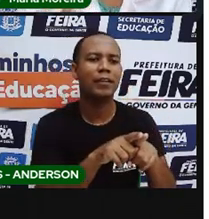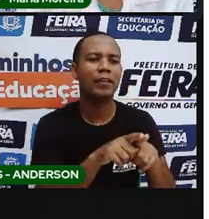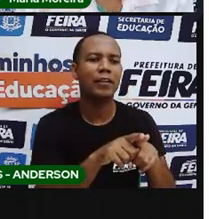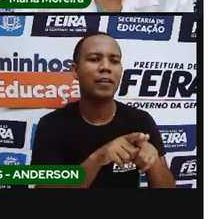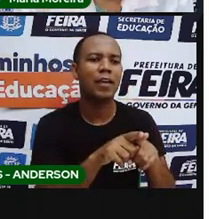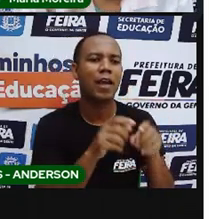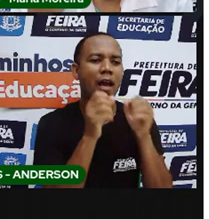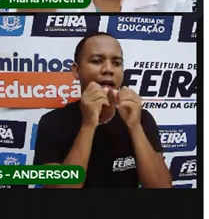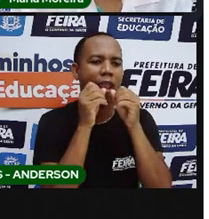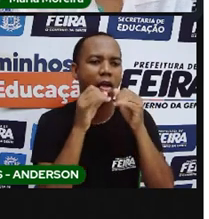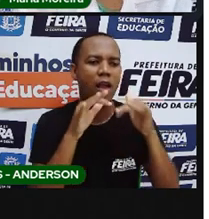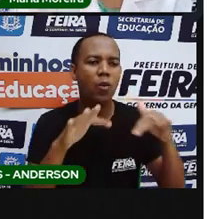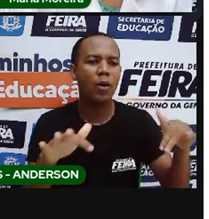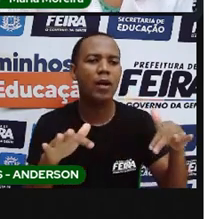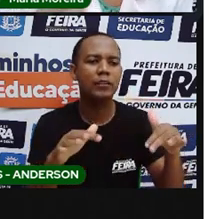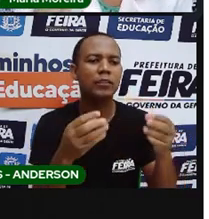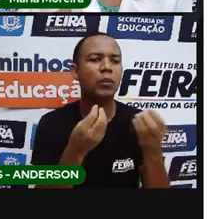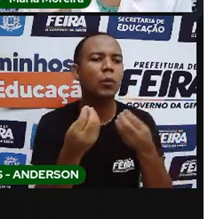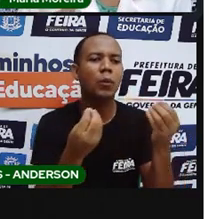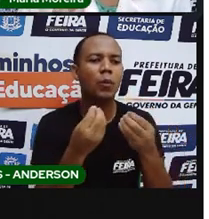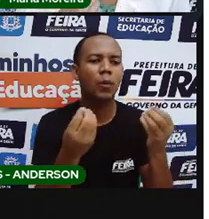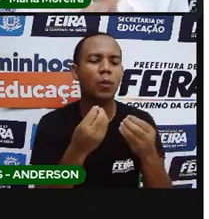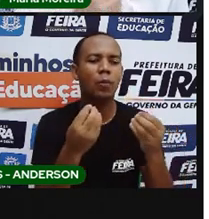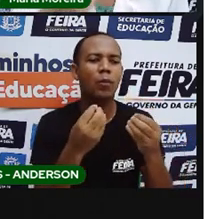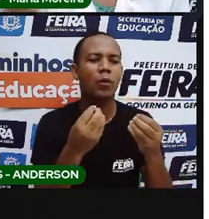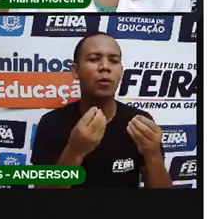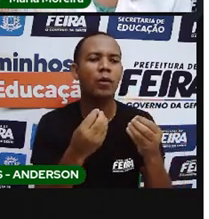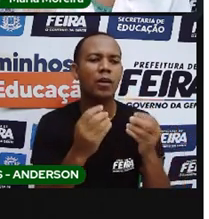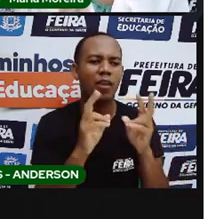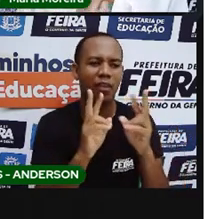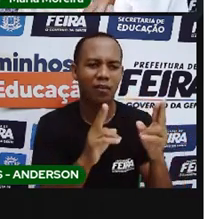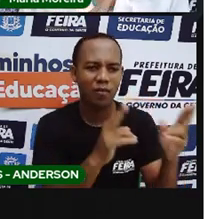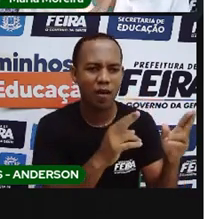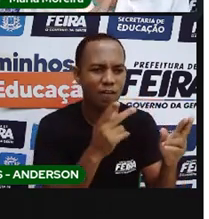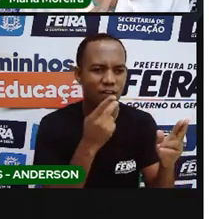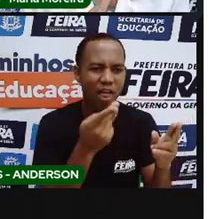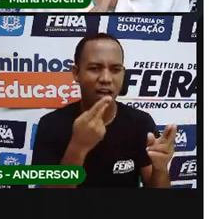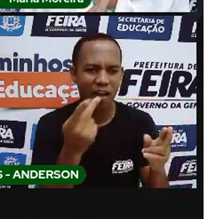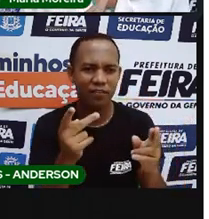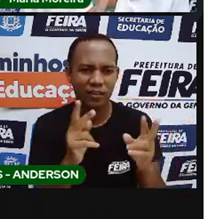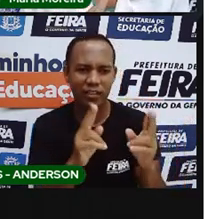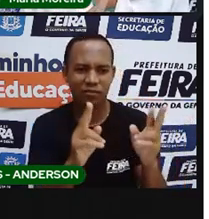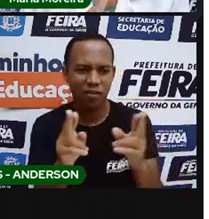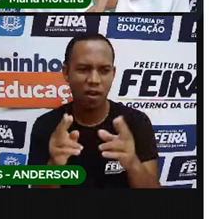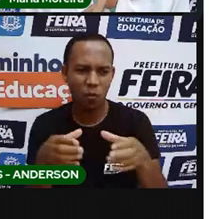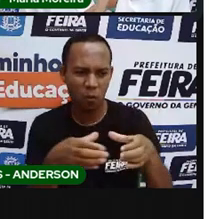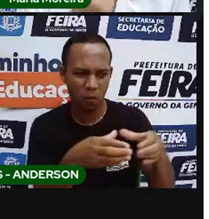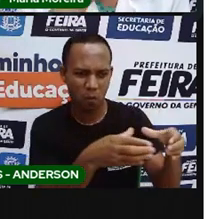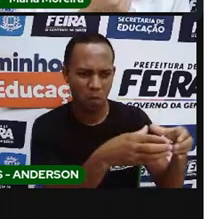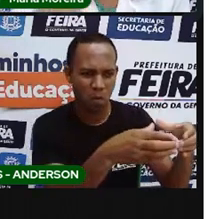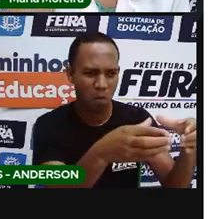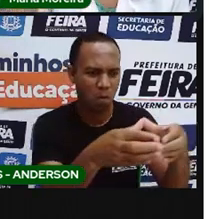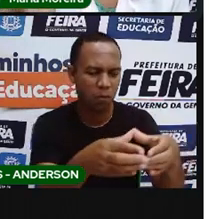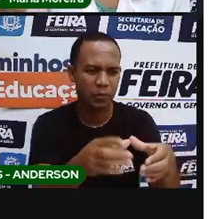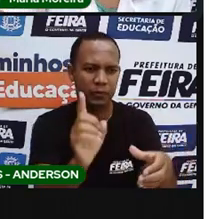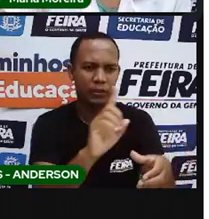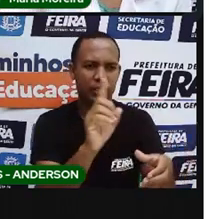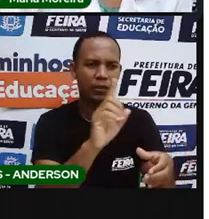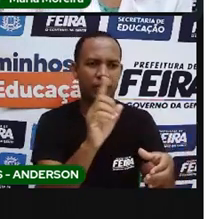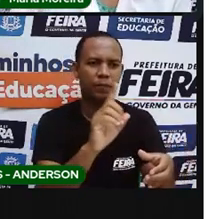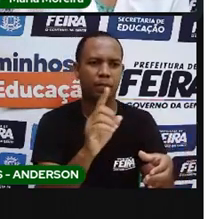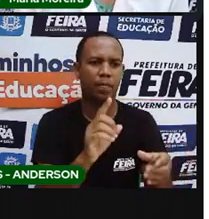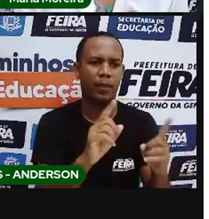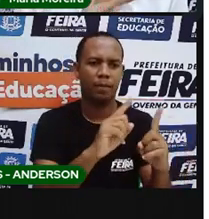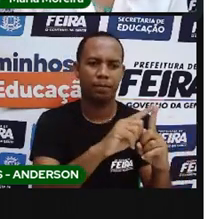que é o que a Pró chama aqui de língua, esse idioma, ele não era comum a todas as tribos, né? Então, assim, as